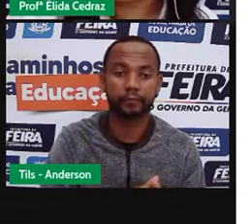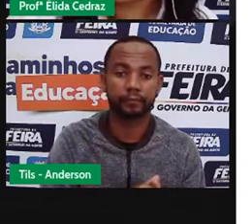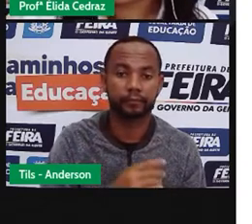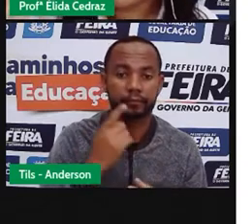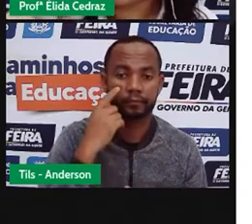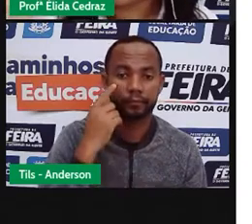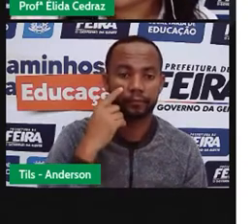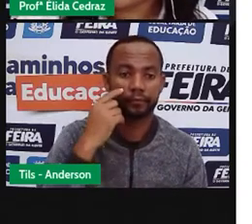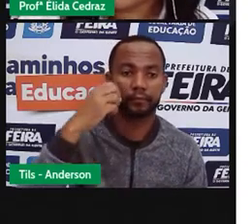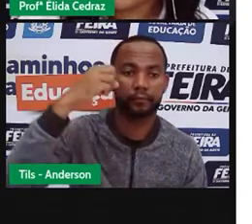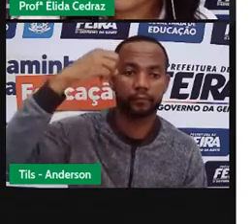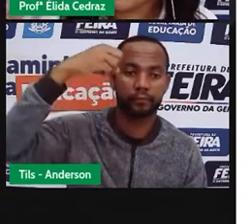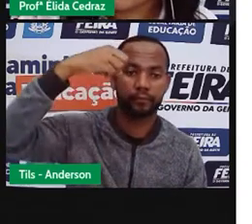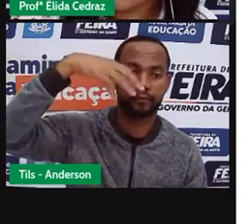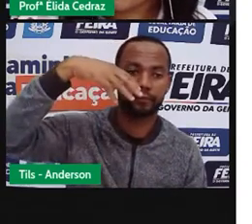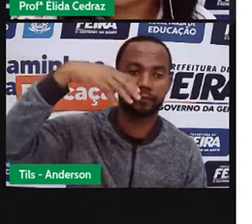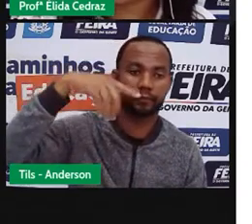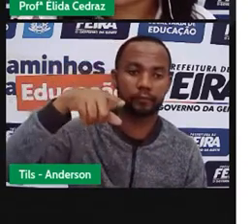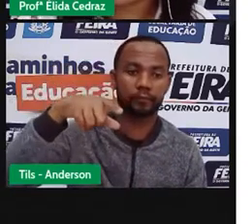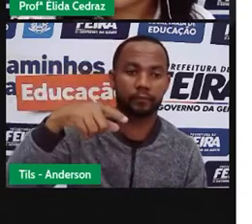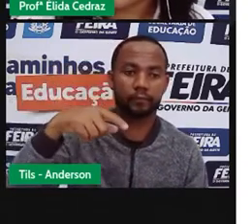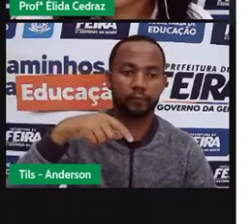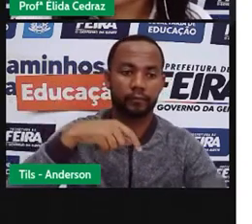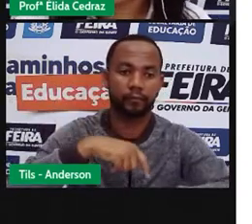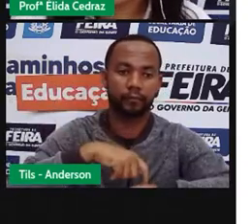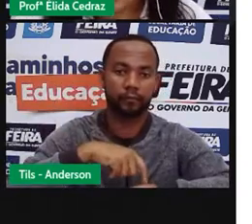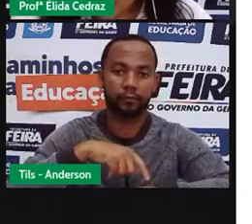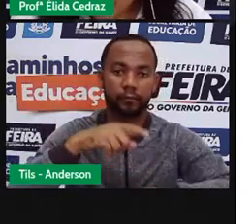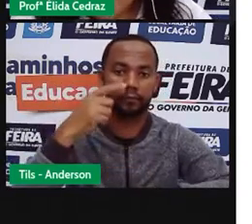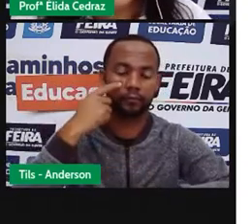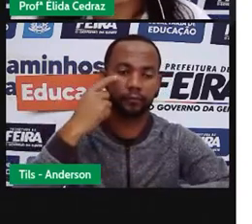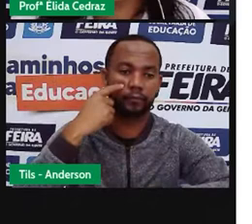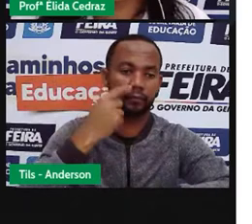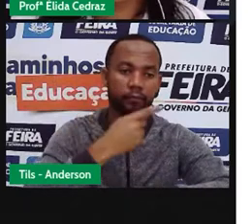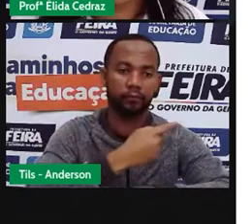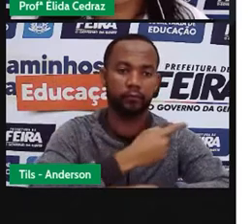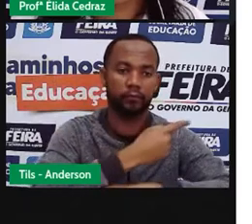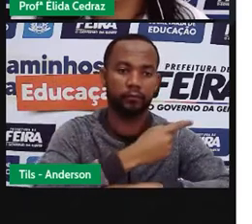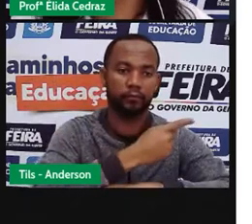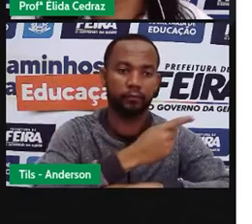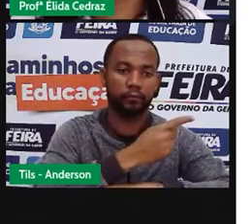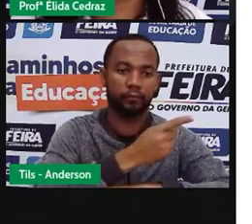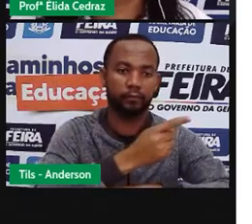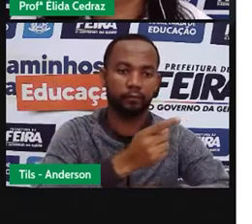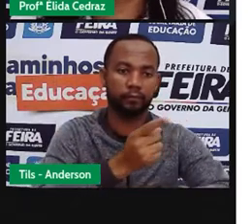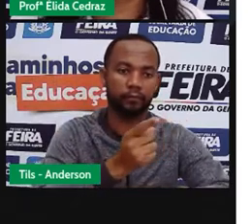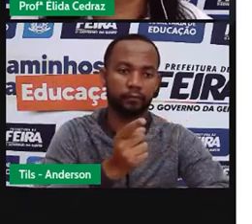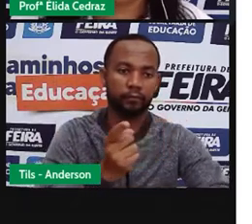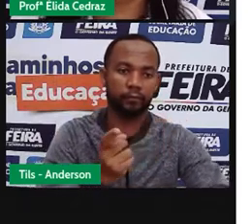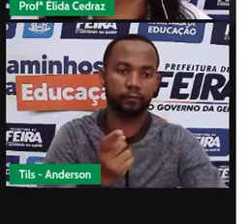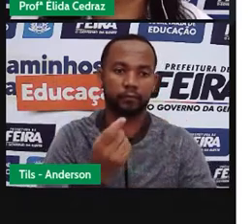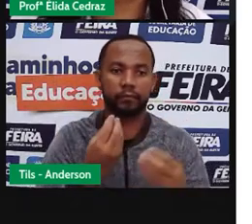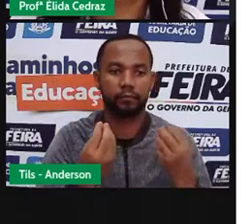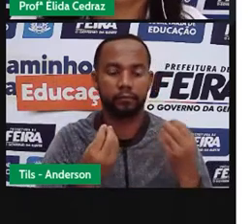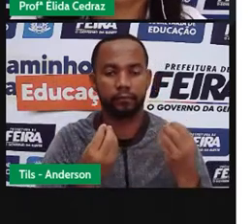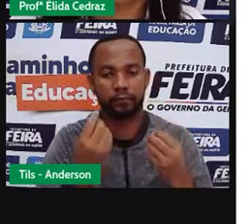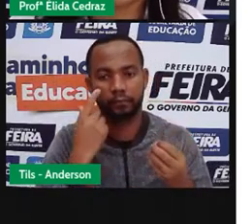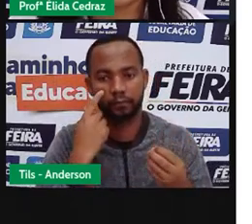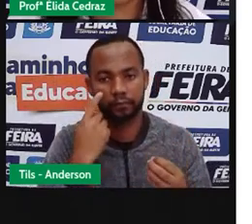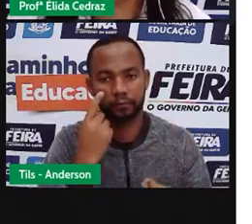do lado direito do ponteiro e a sombra que está do lado